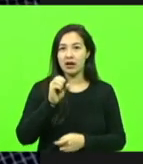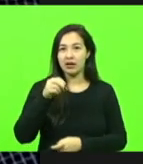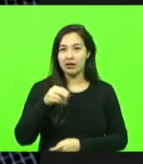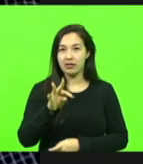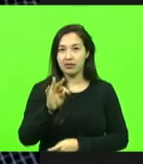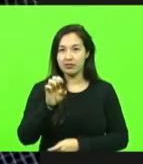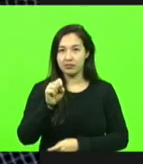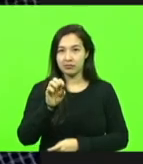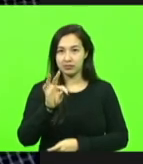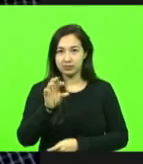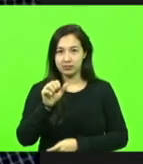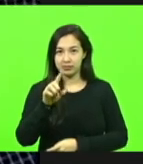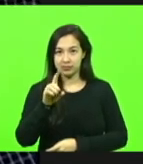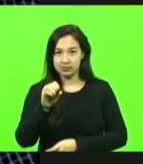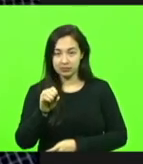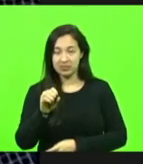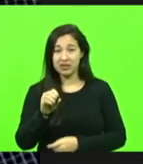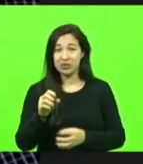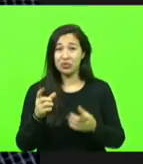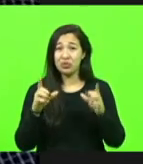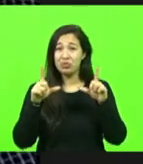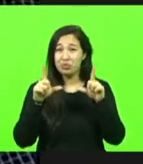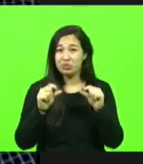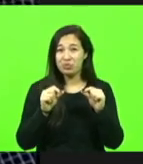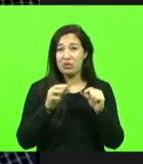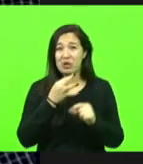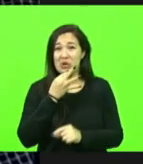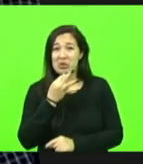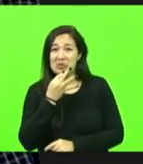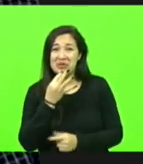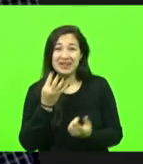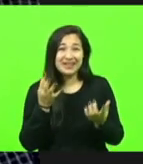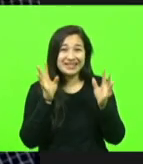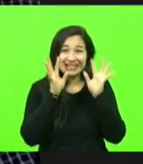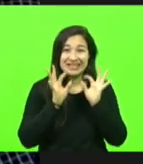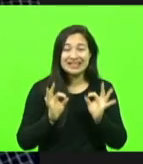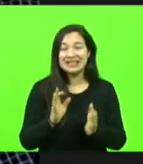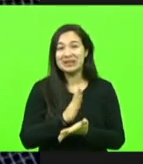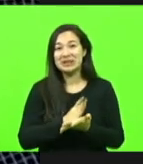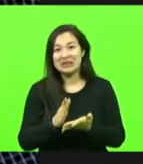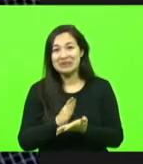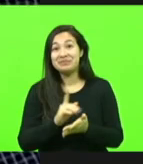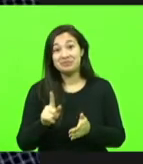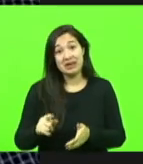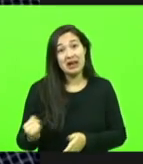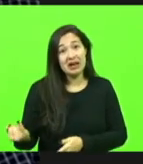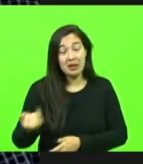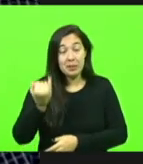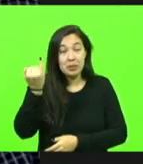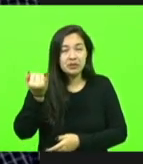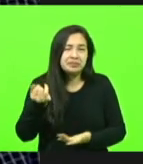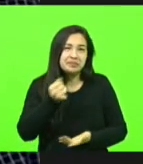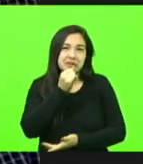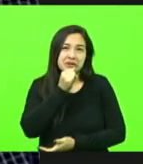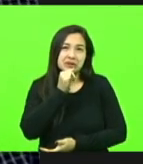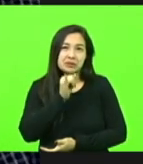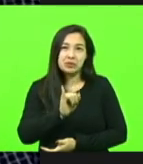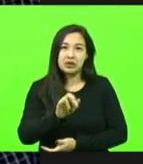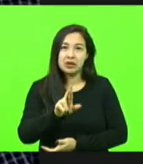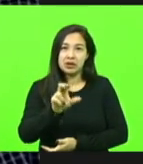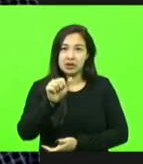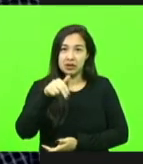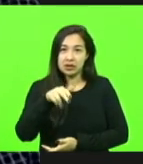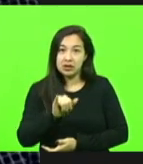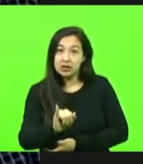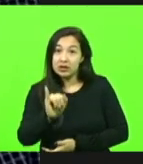divulgada, poucos conhecem, mas é uma história importante. O Irani, por exemplo, a cidade